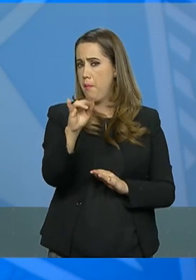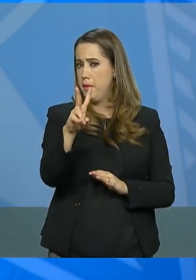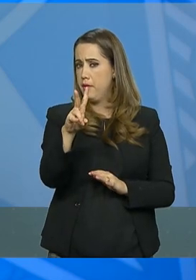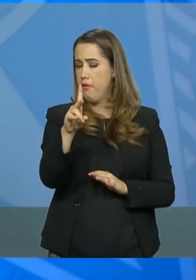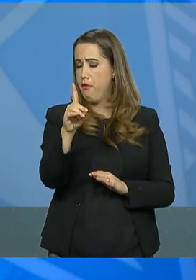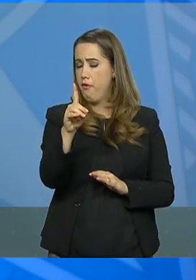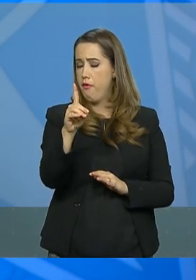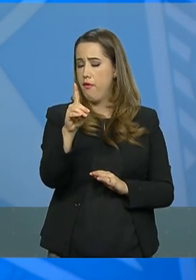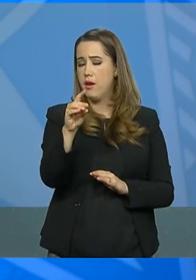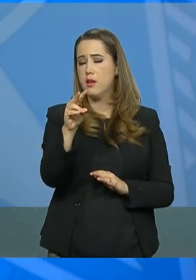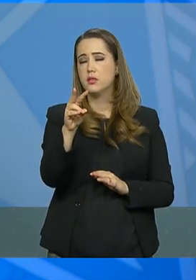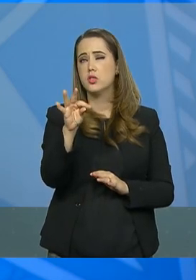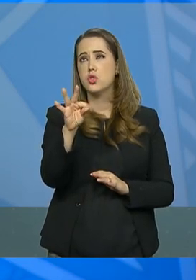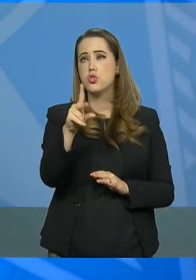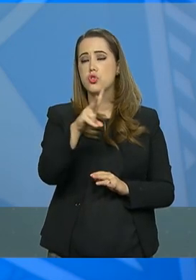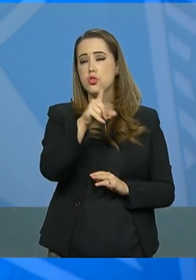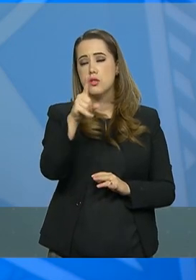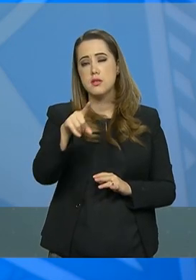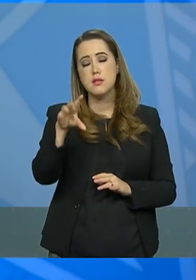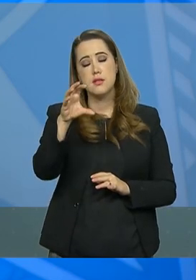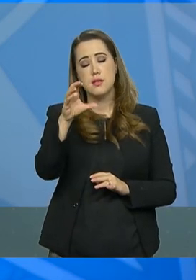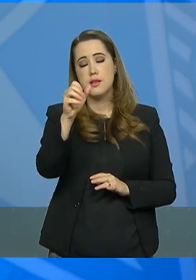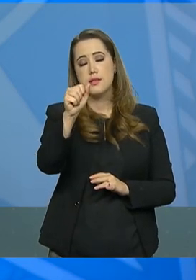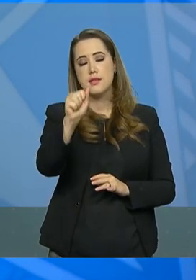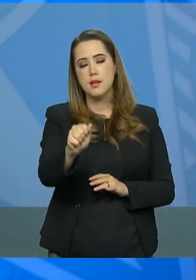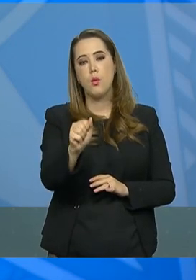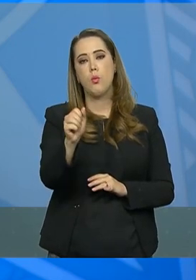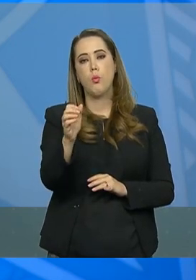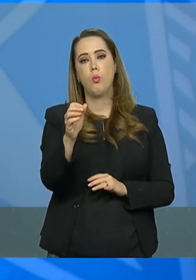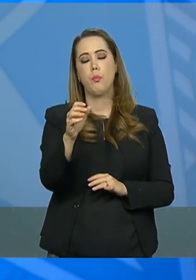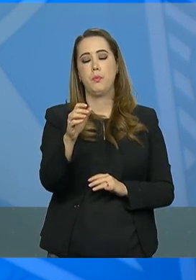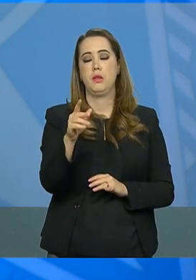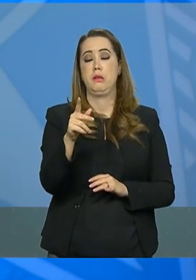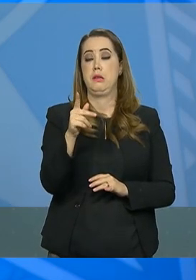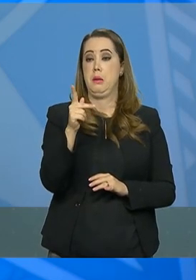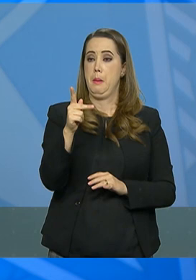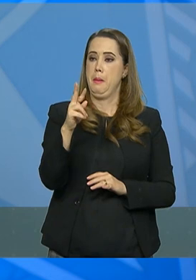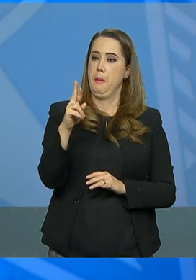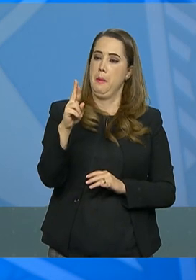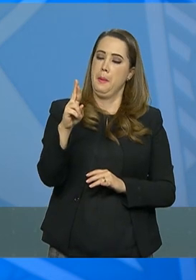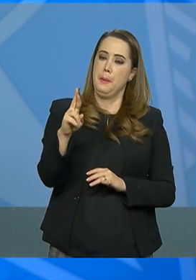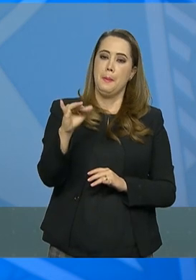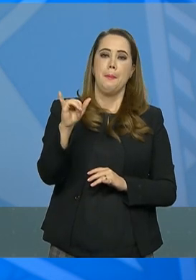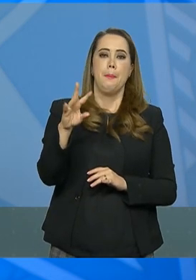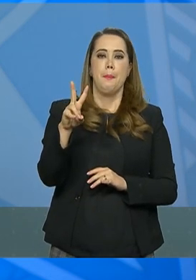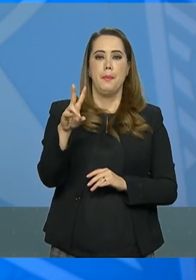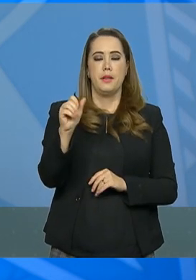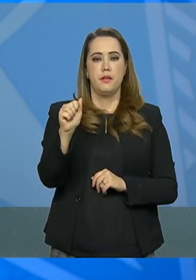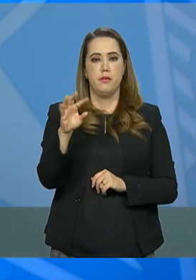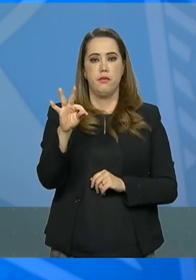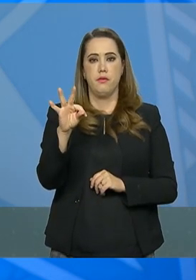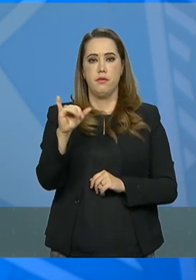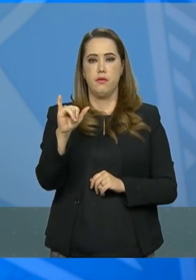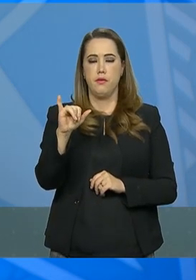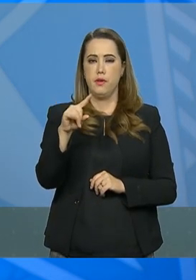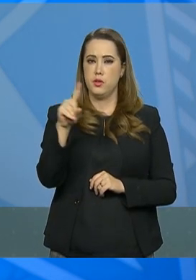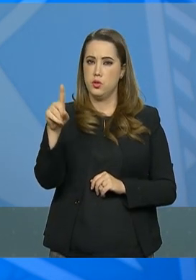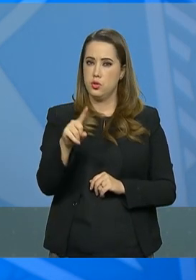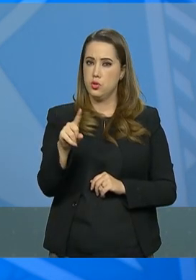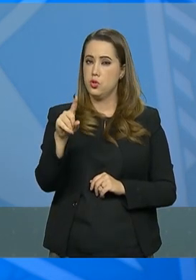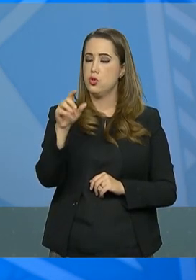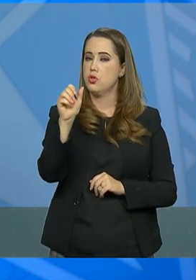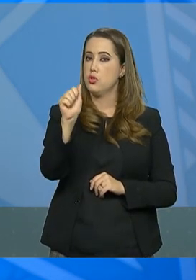pergunta, a definição das estatais e órgãos que serão privatizados estão a cargo da